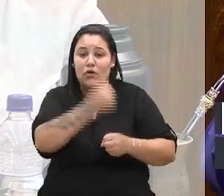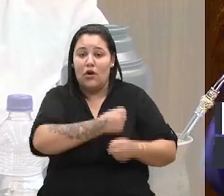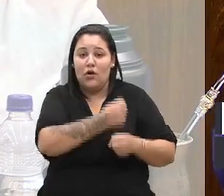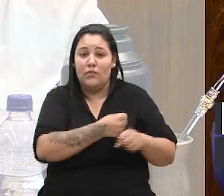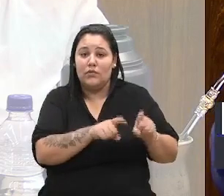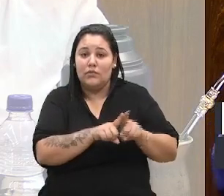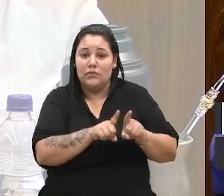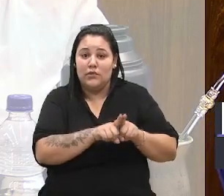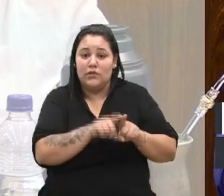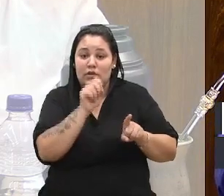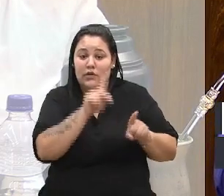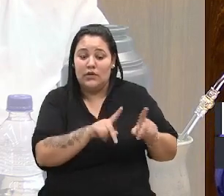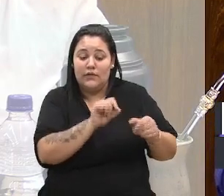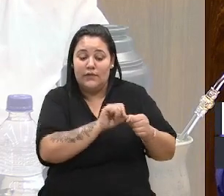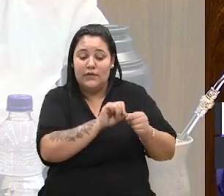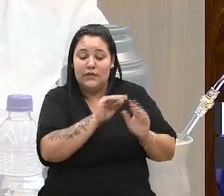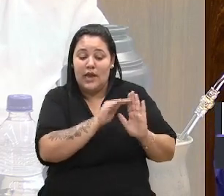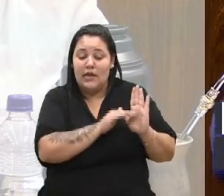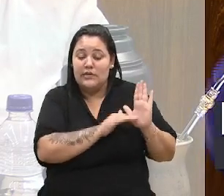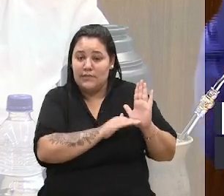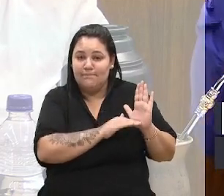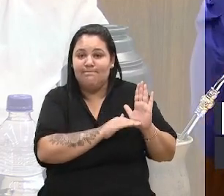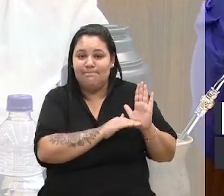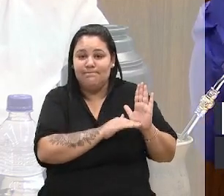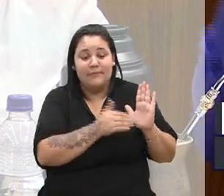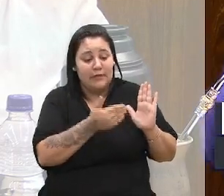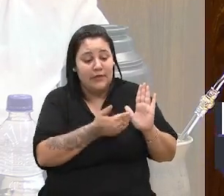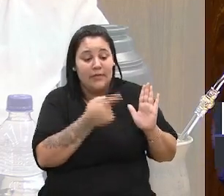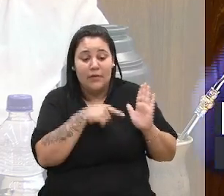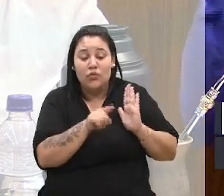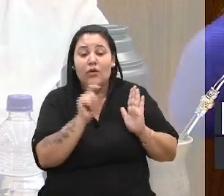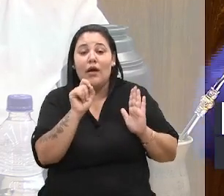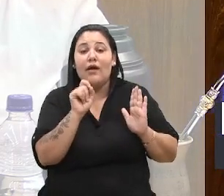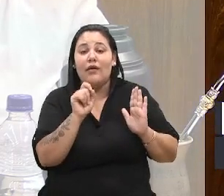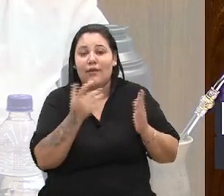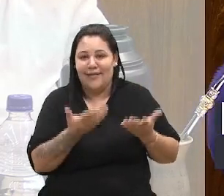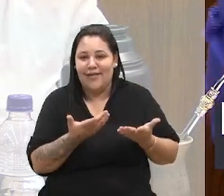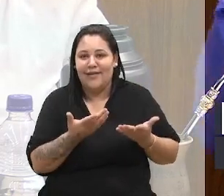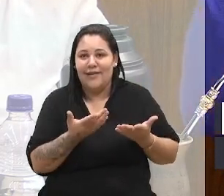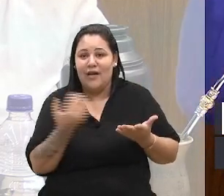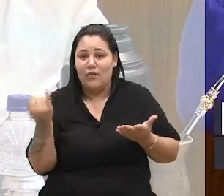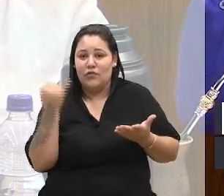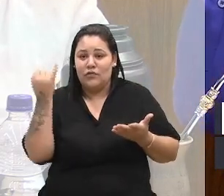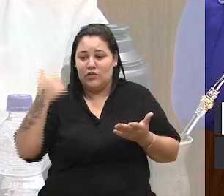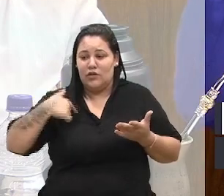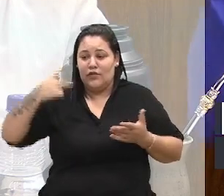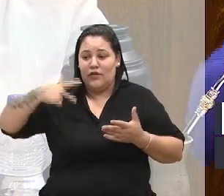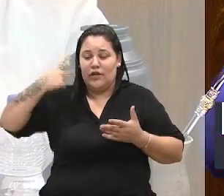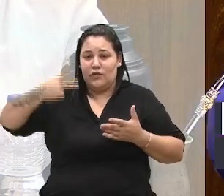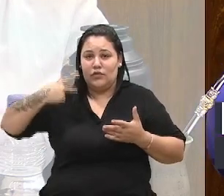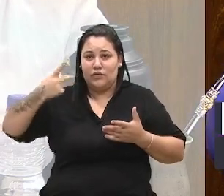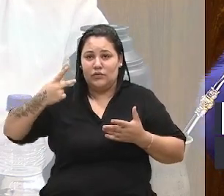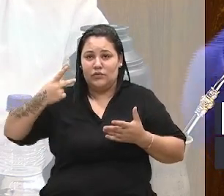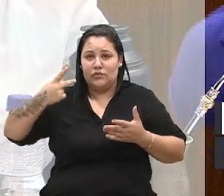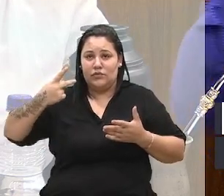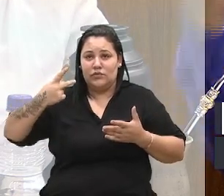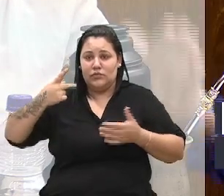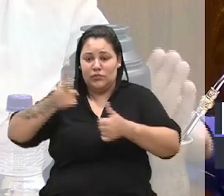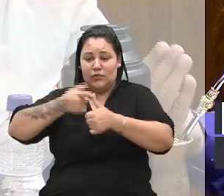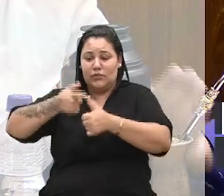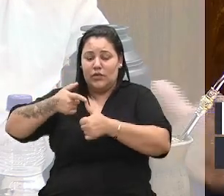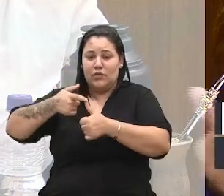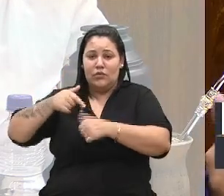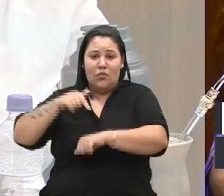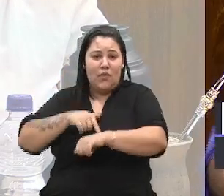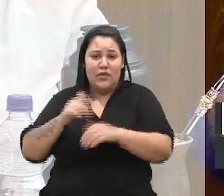fez essa lista ia abordar. Então, acho que é importante essa sua... E aqui fala um vereador que foi a oposição do primeiro momento até